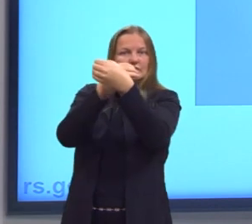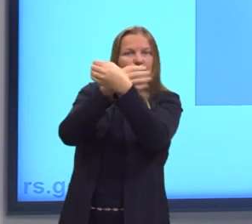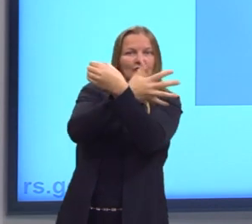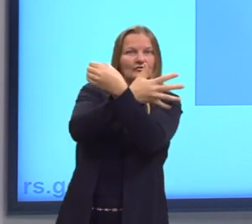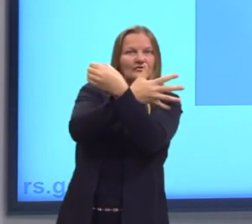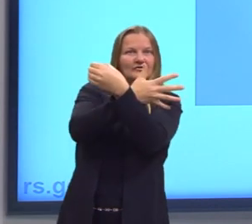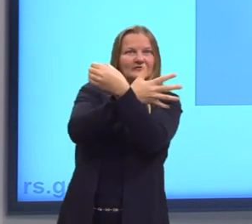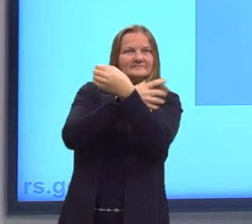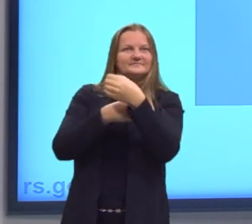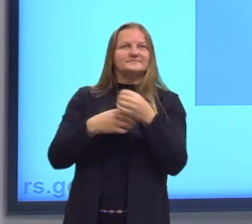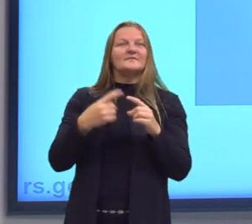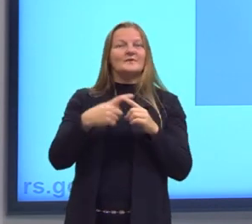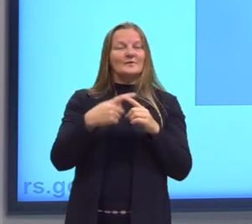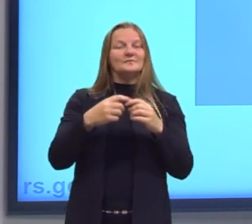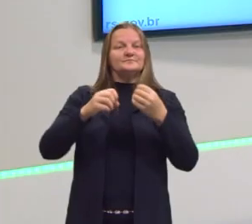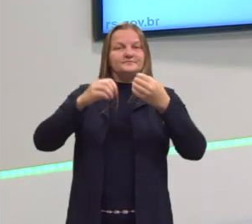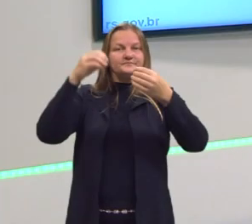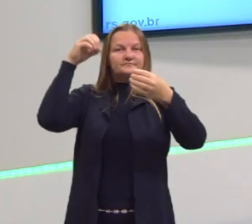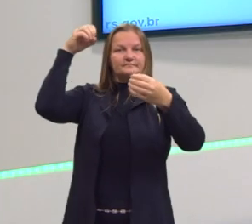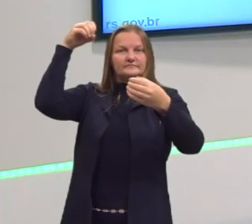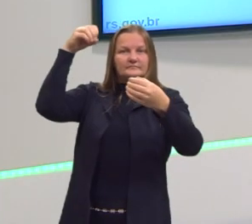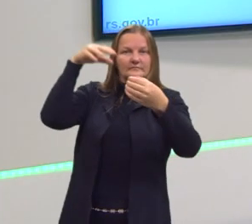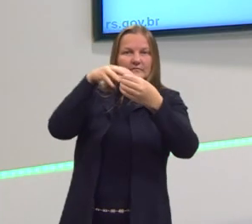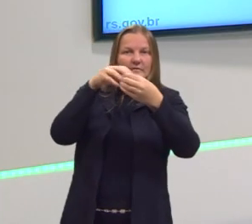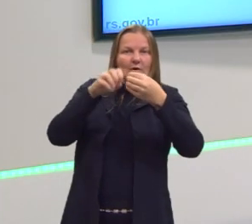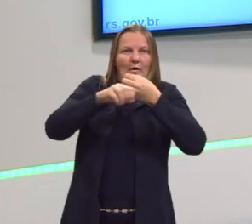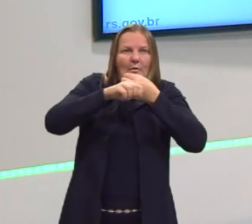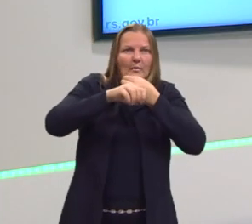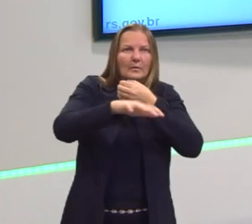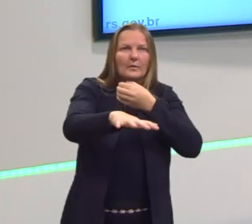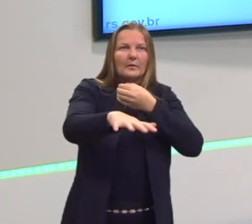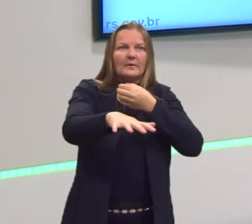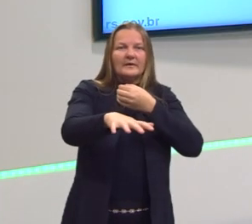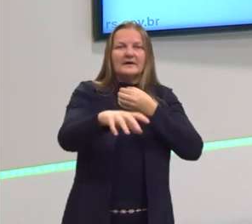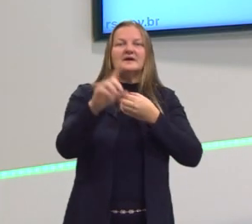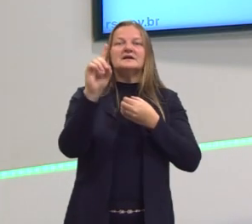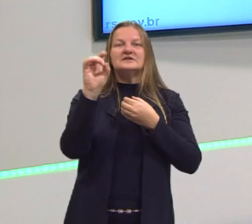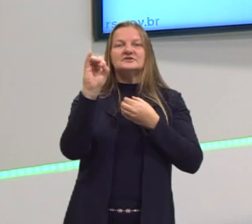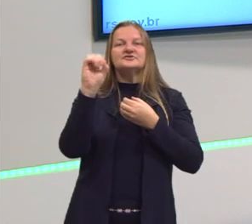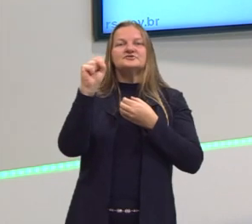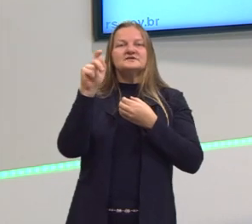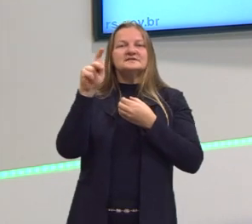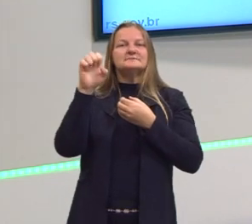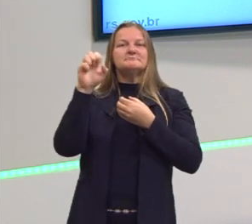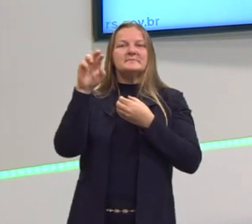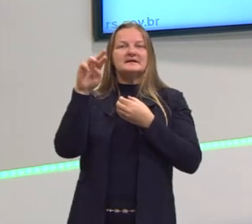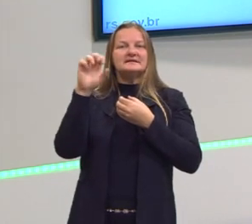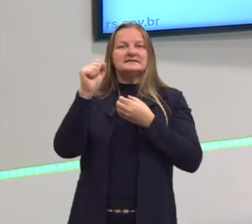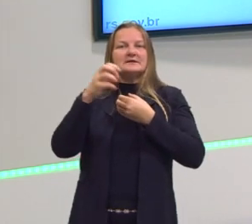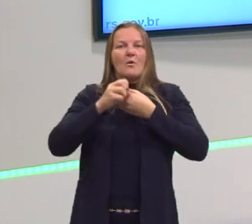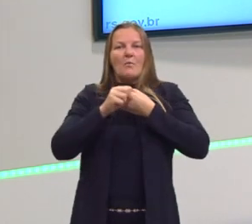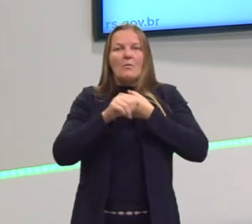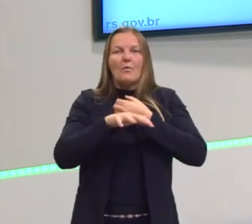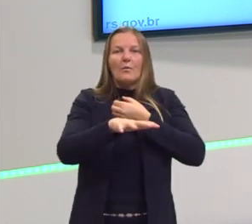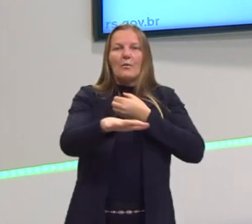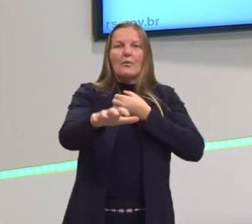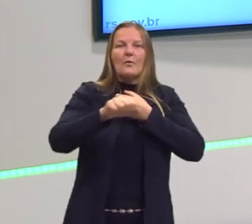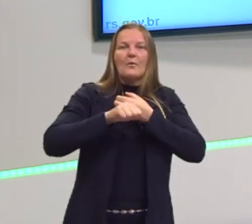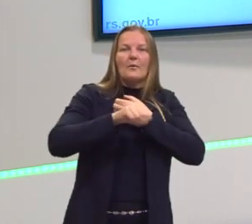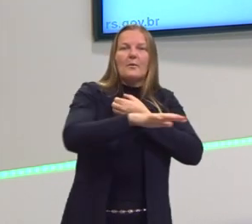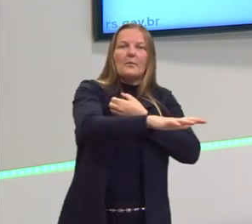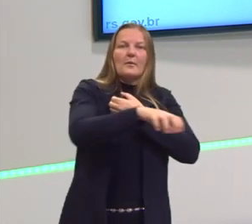de luz dispersando-se pelas partículas. É como se a luz batesse nas partículas e refletisse e